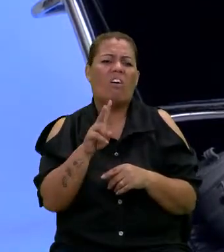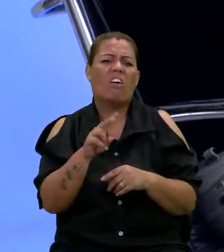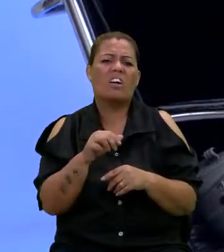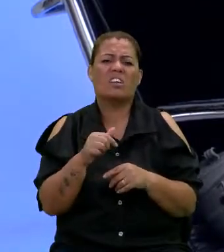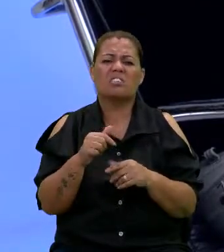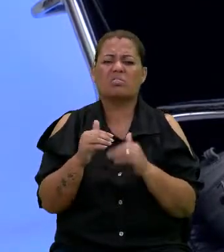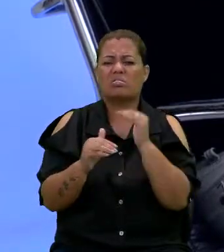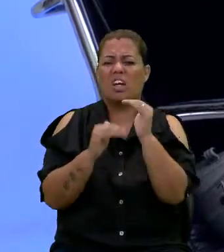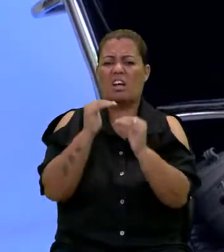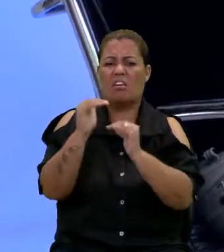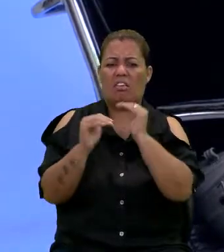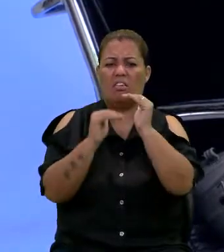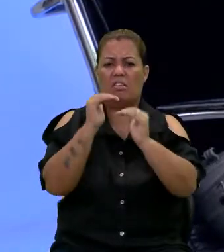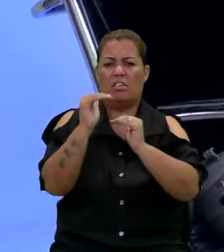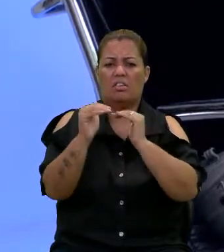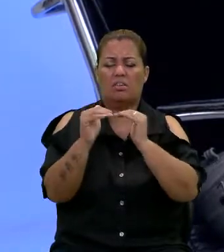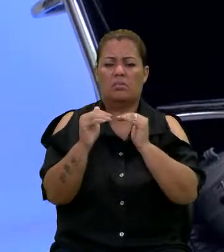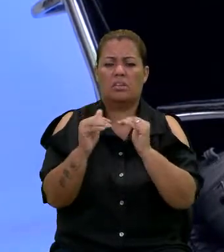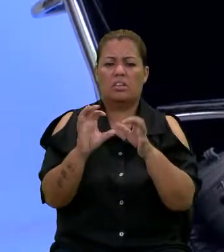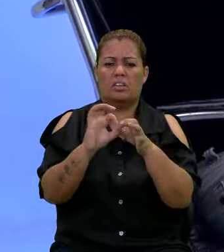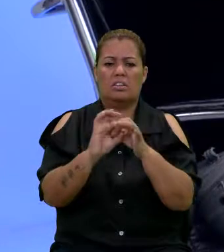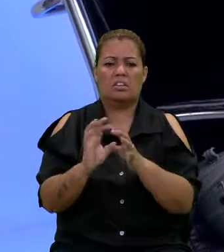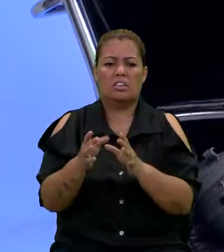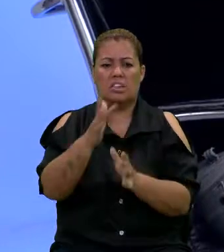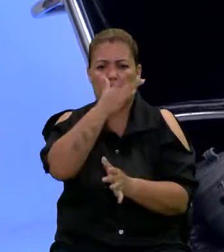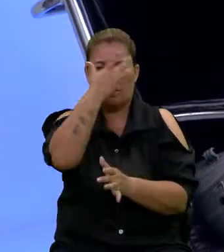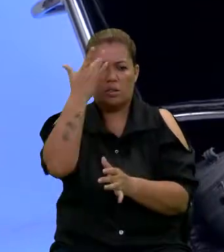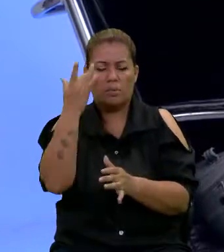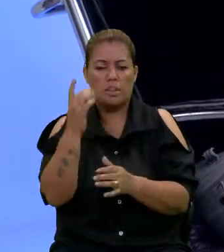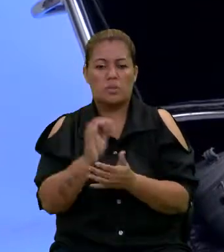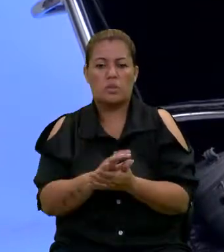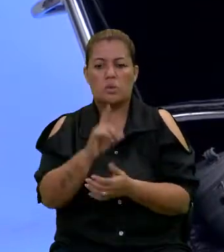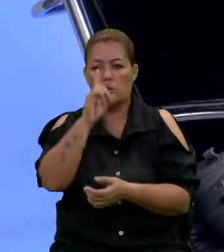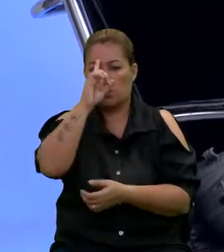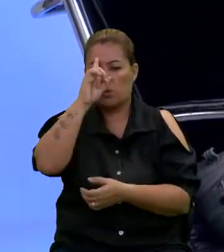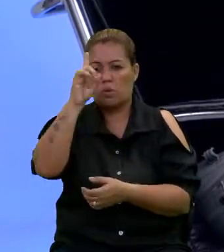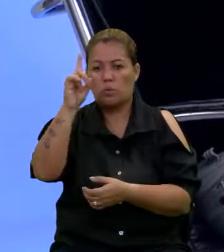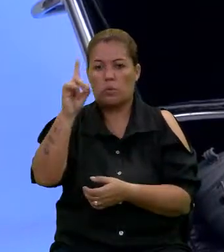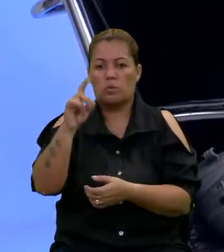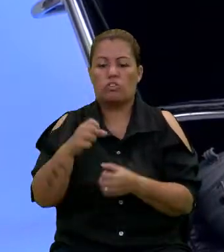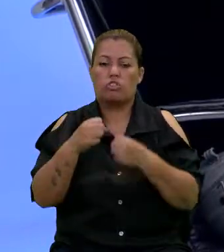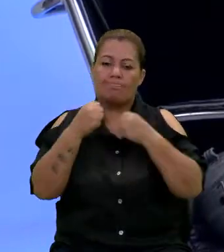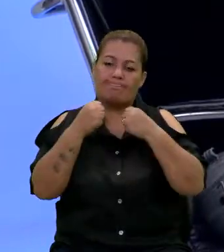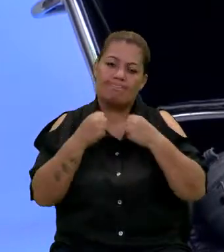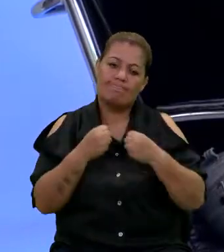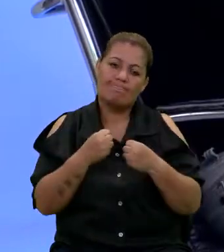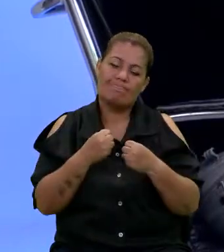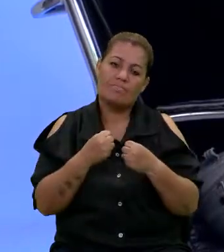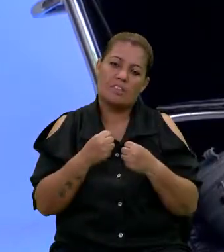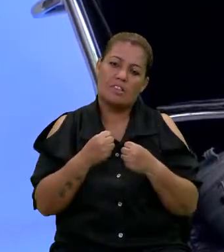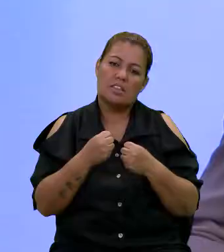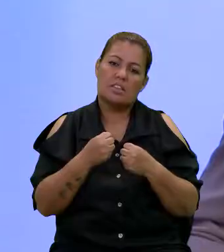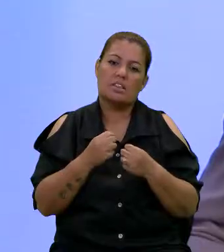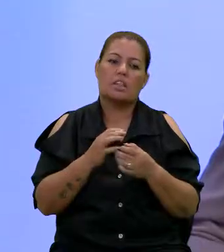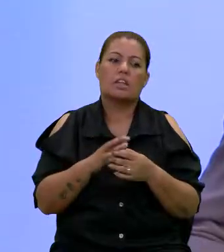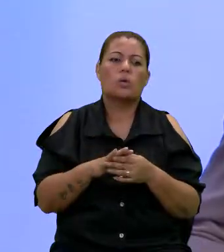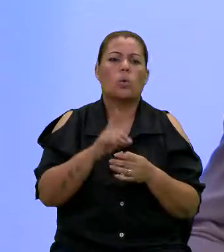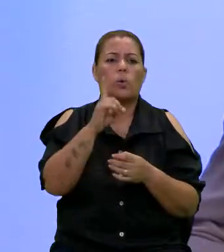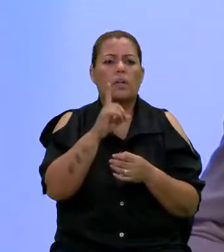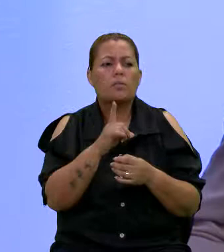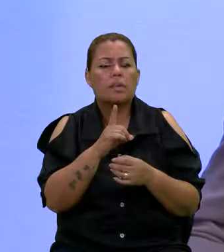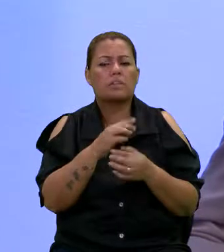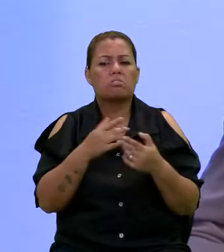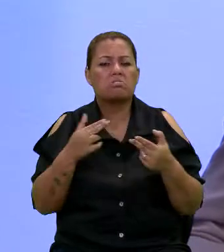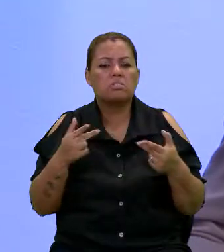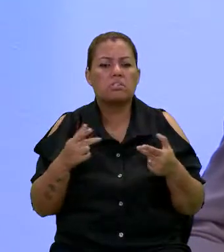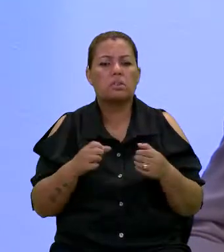progresso que poderá vir a células-tronco para as pessoas um dia poder, pessoas com determinadas deficiências,